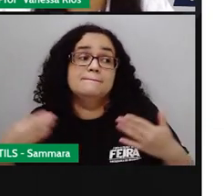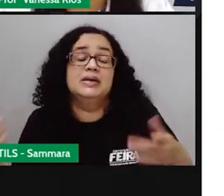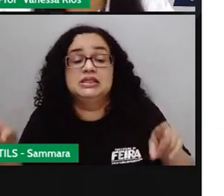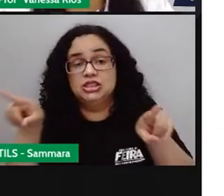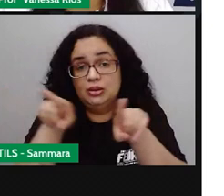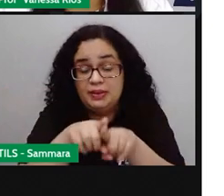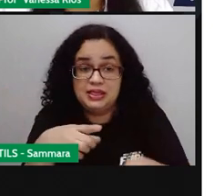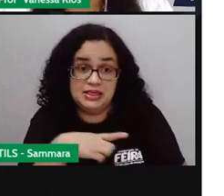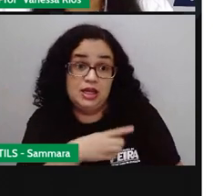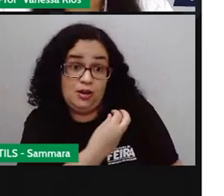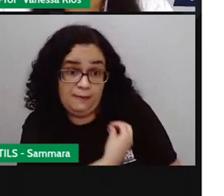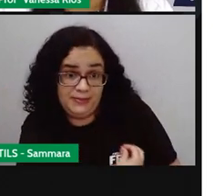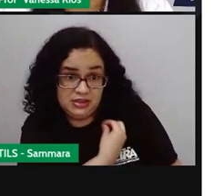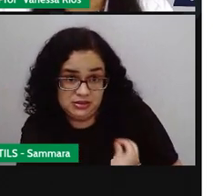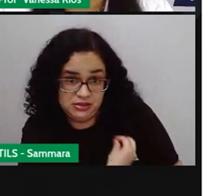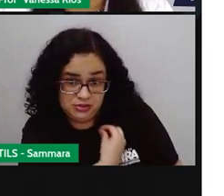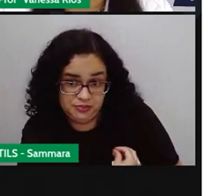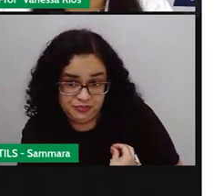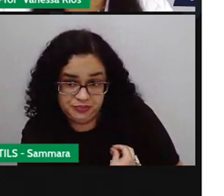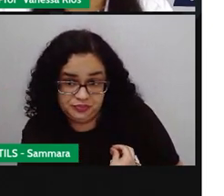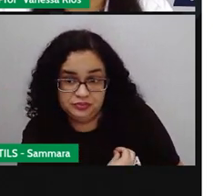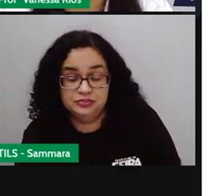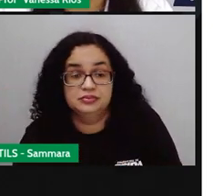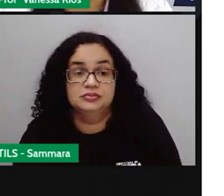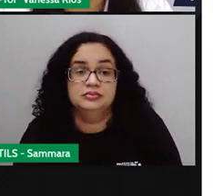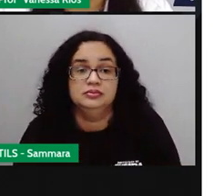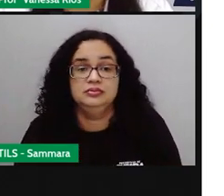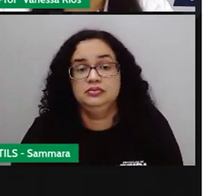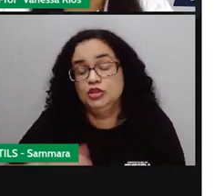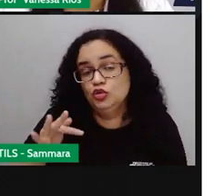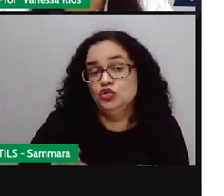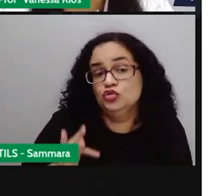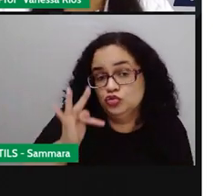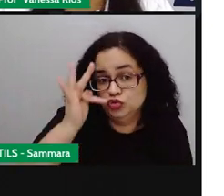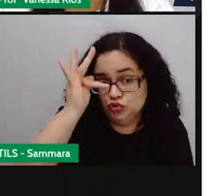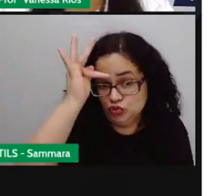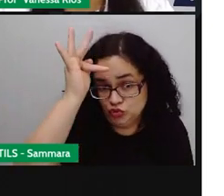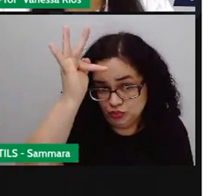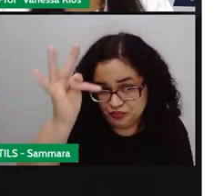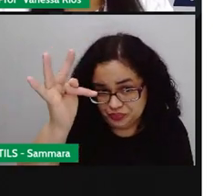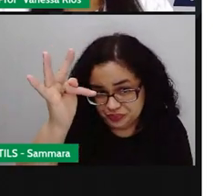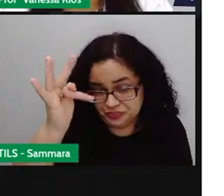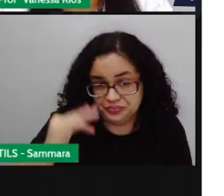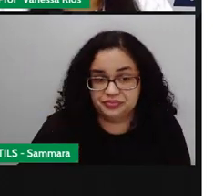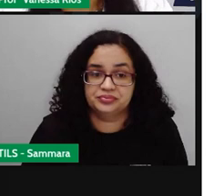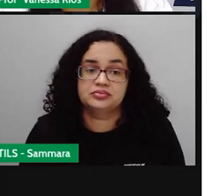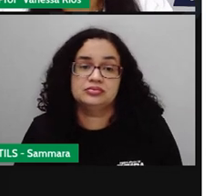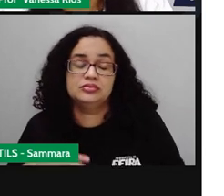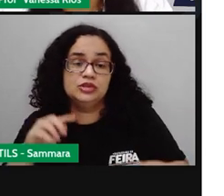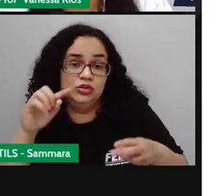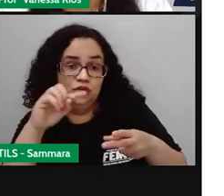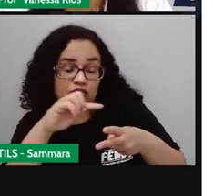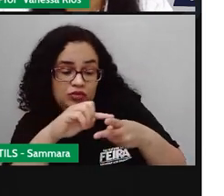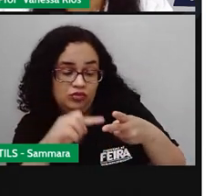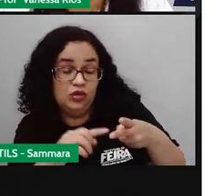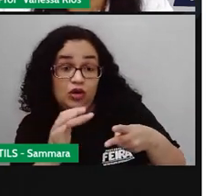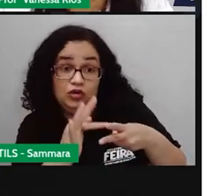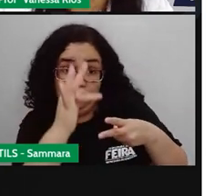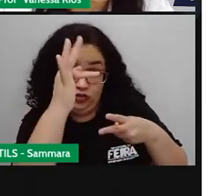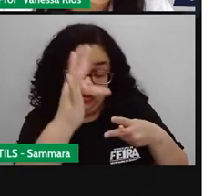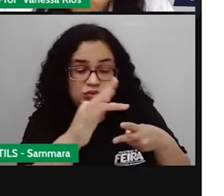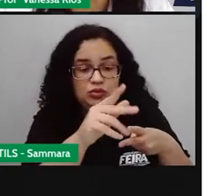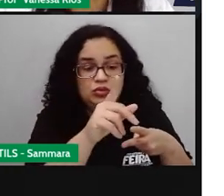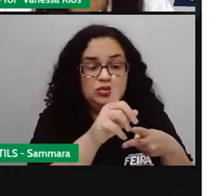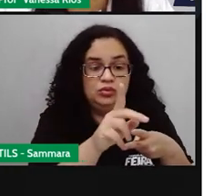também tem o presente do indicativo e o futuro aparece de duas formas. O futuro